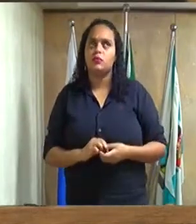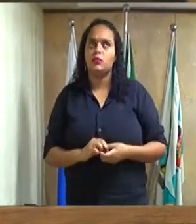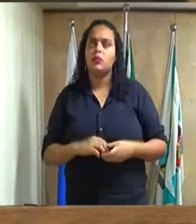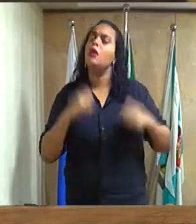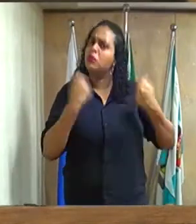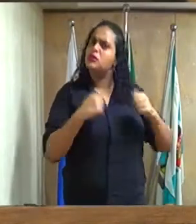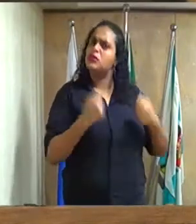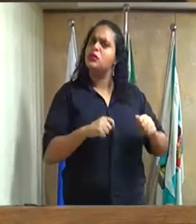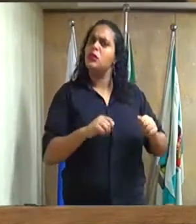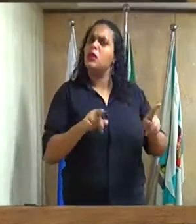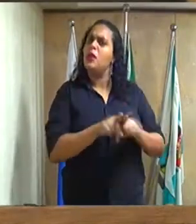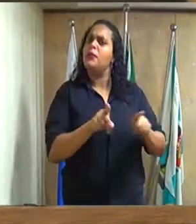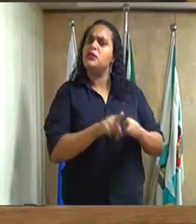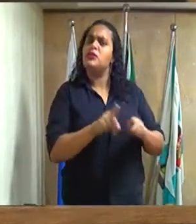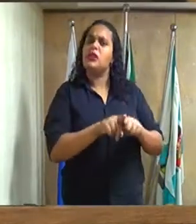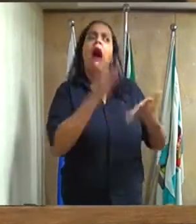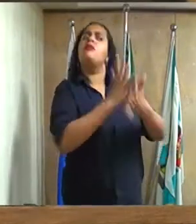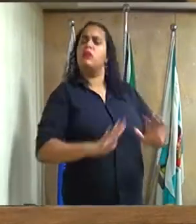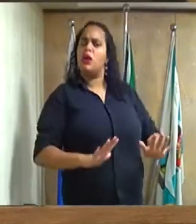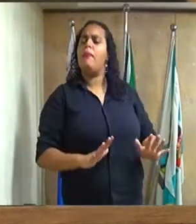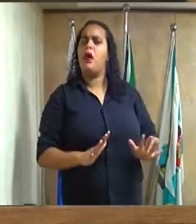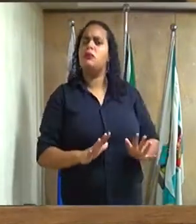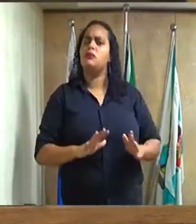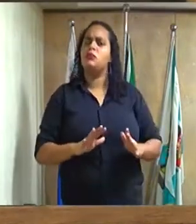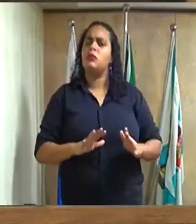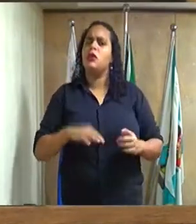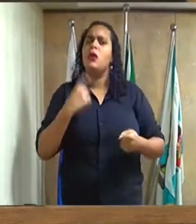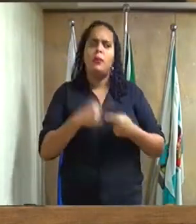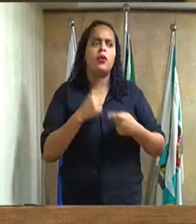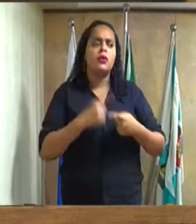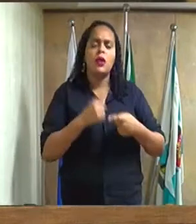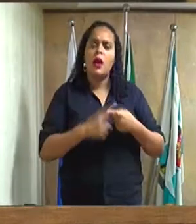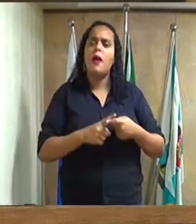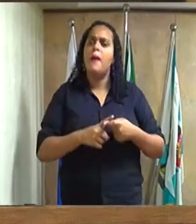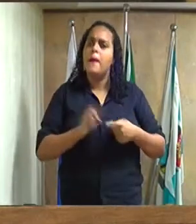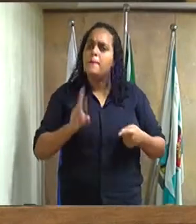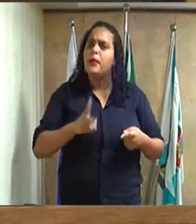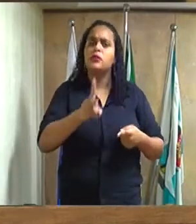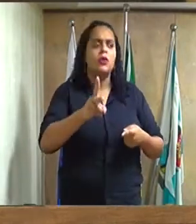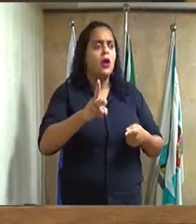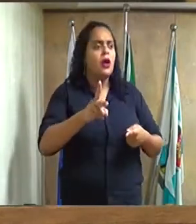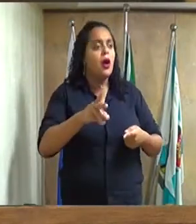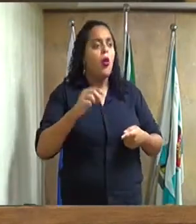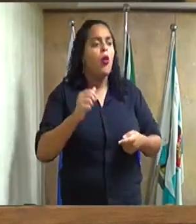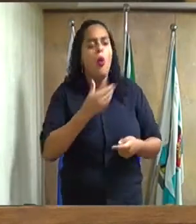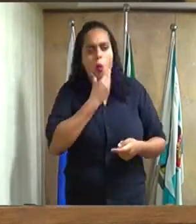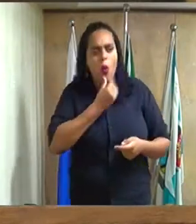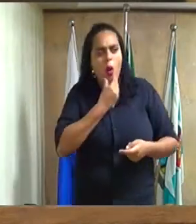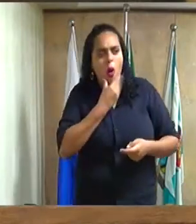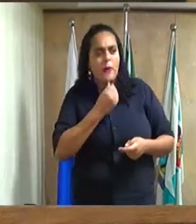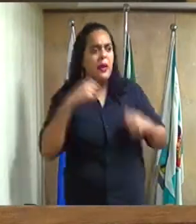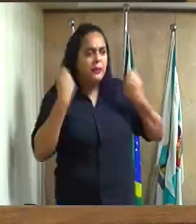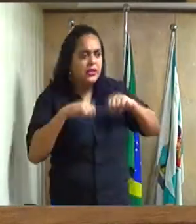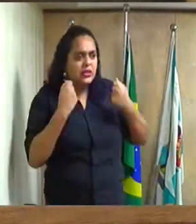combatido, porque o mesmo que deveria estar produzindo está criando fofoca. E aí